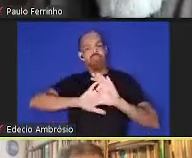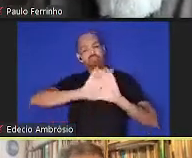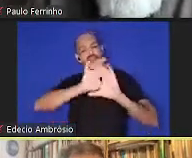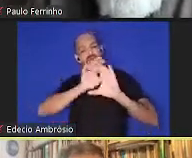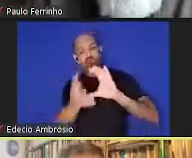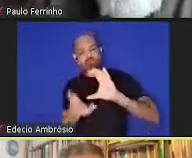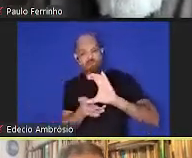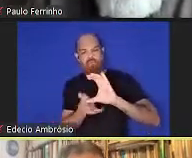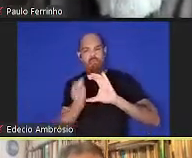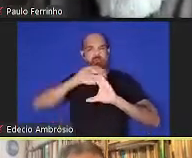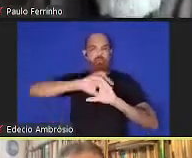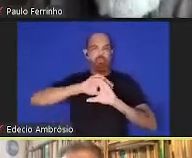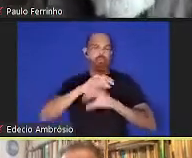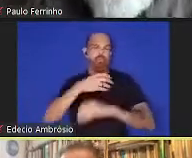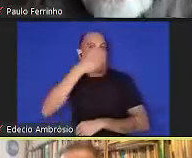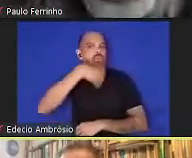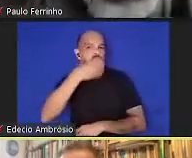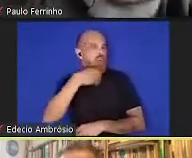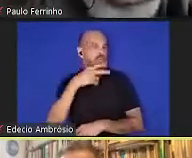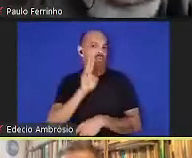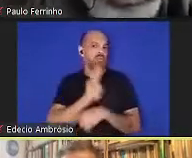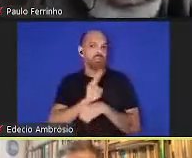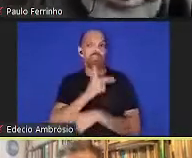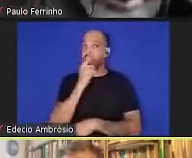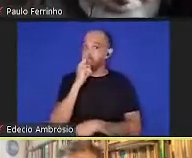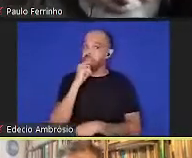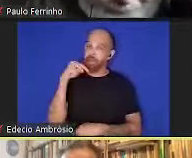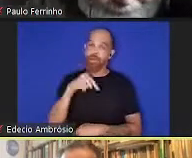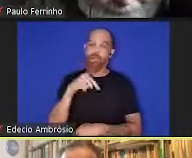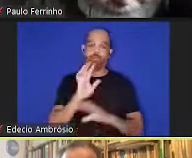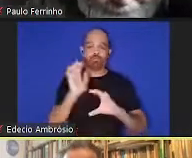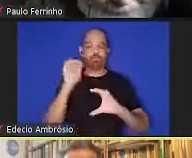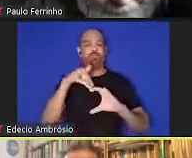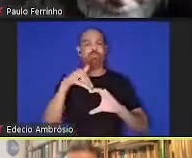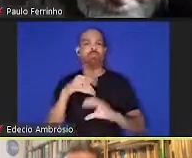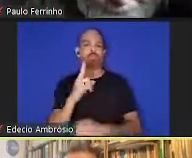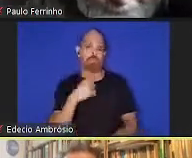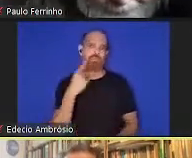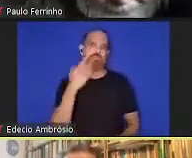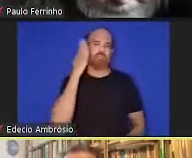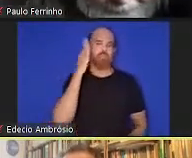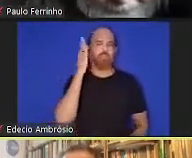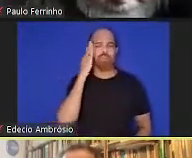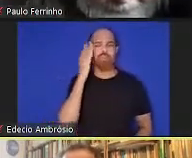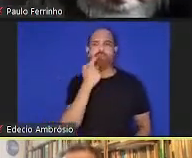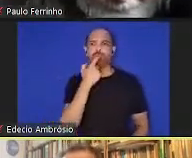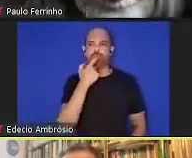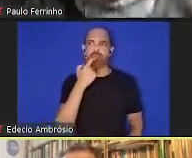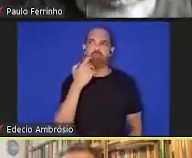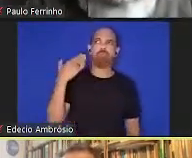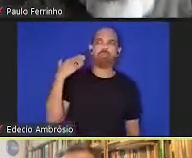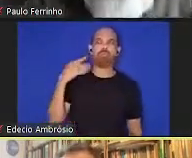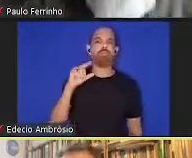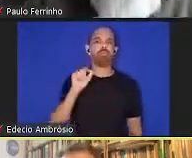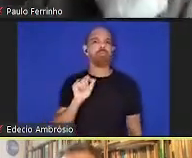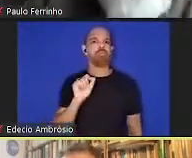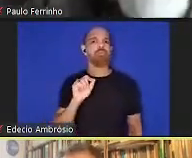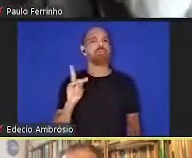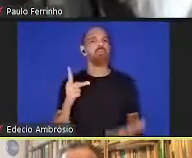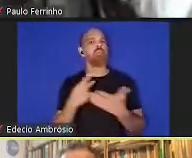pedaço de fruta, ela tem água, nós soubemos recentemente que uma